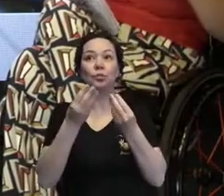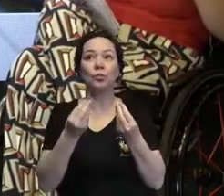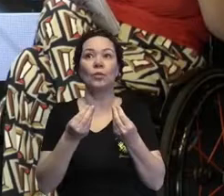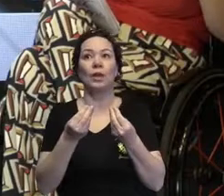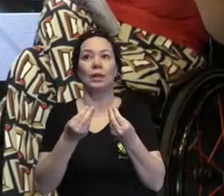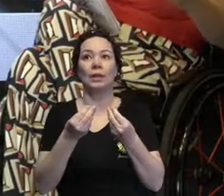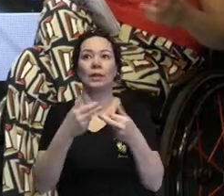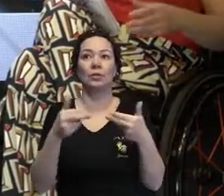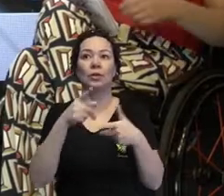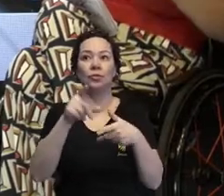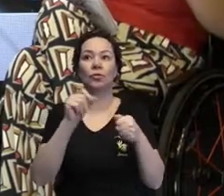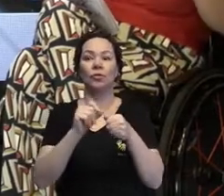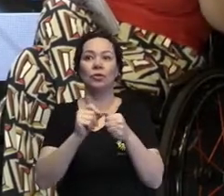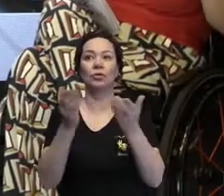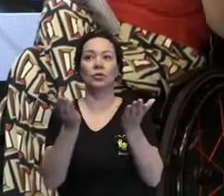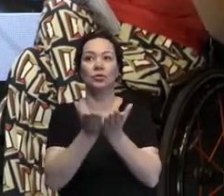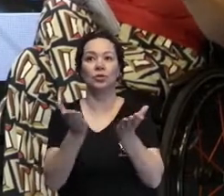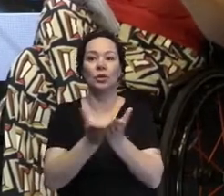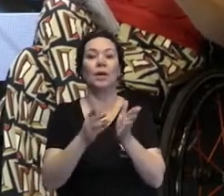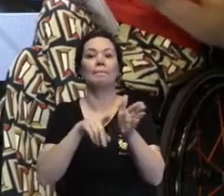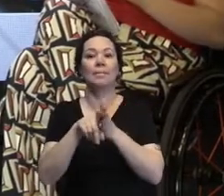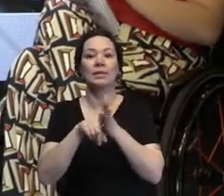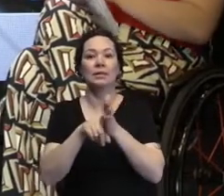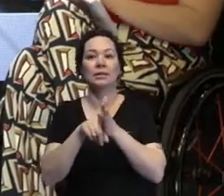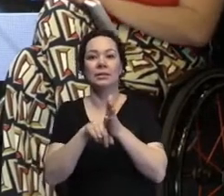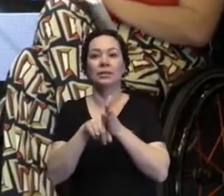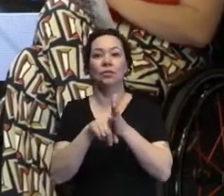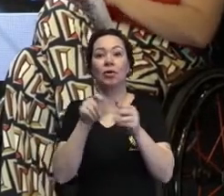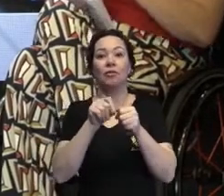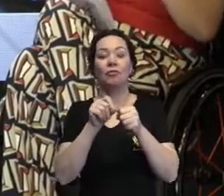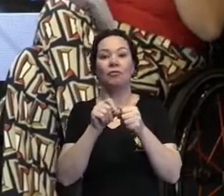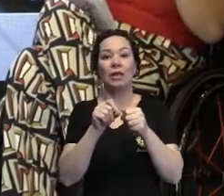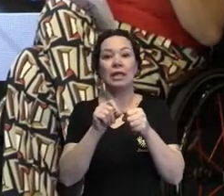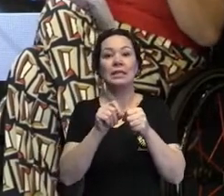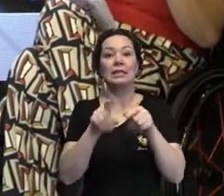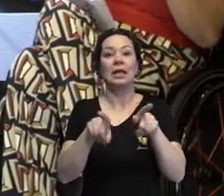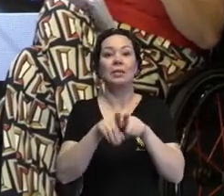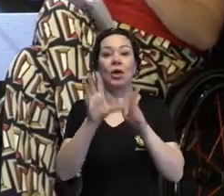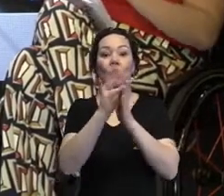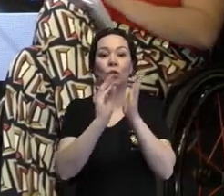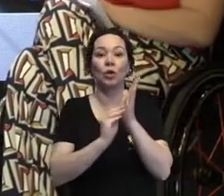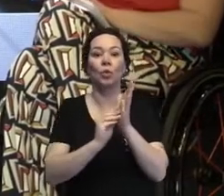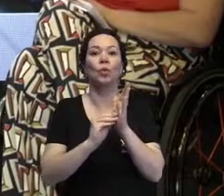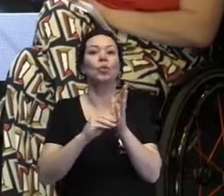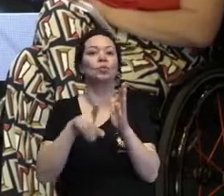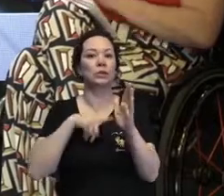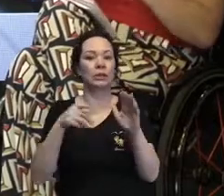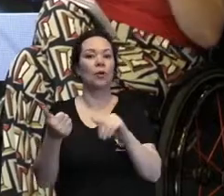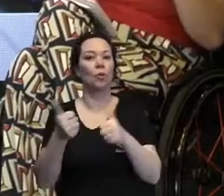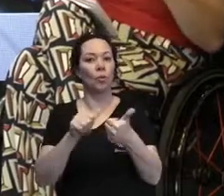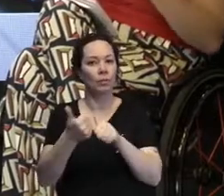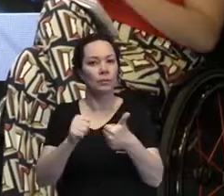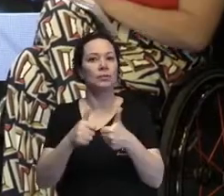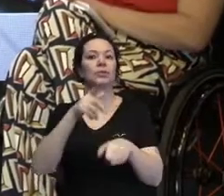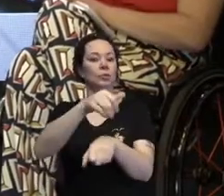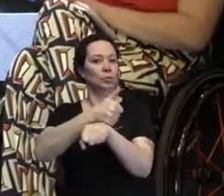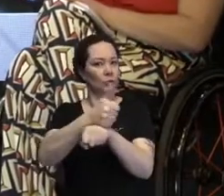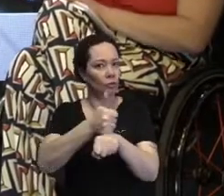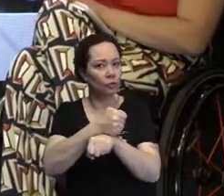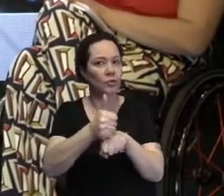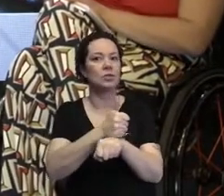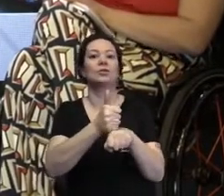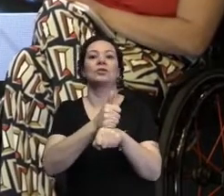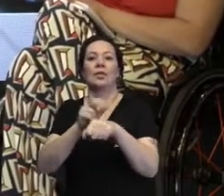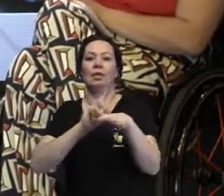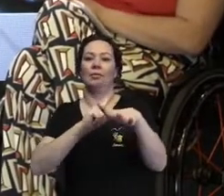uma estudiosa, uma pesquisadora e trazendo muito conteúdo, e conteúdo de qualidade, com muito profissionalismo nas